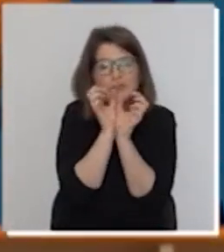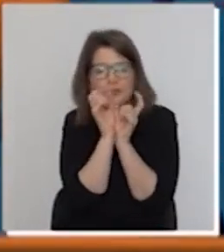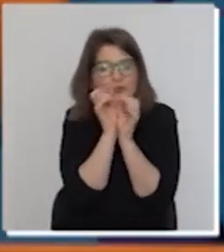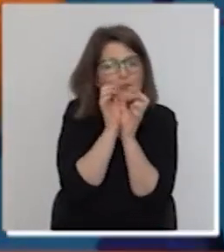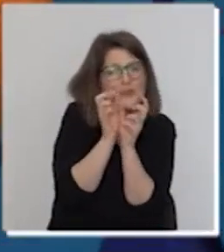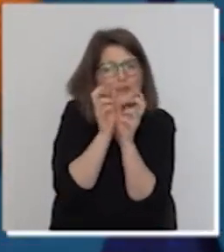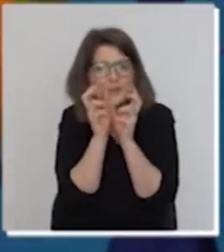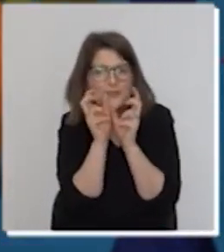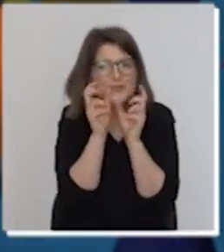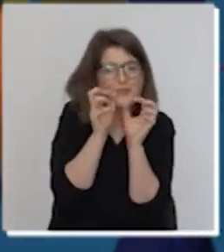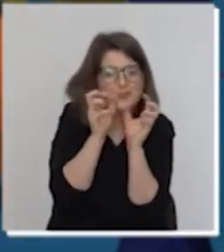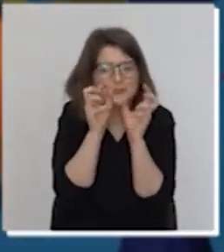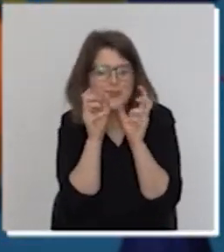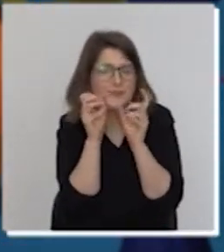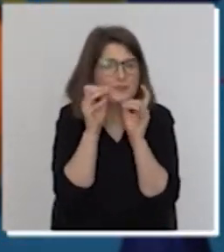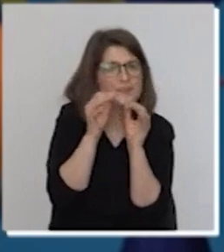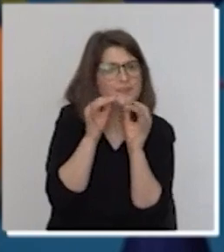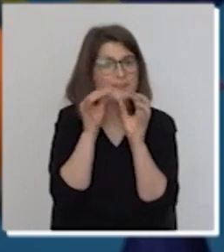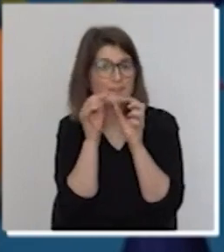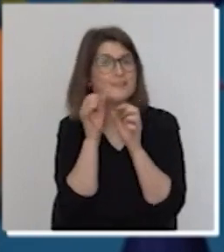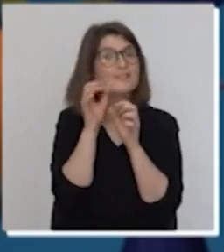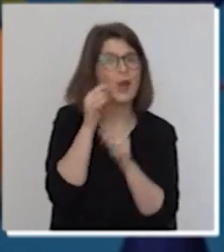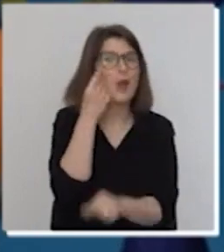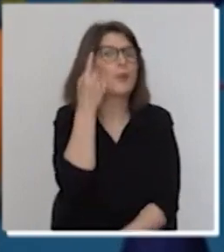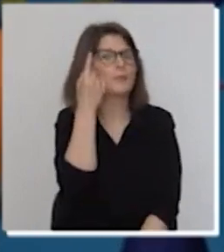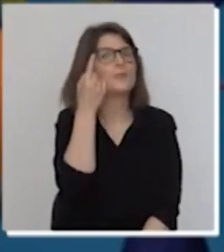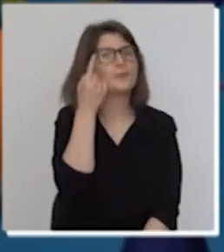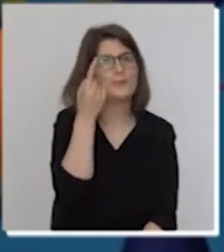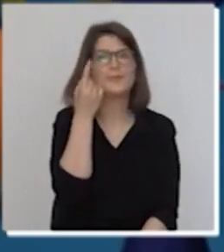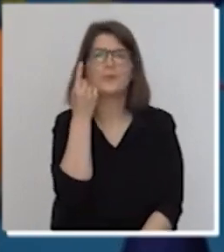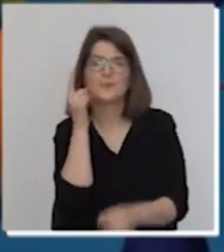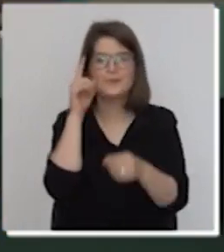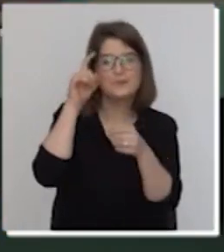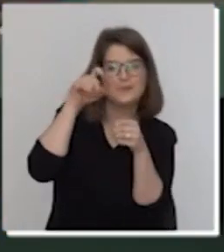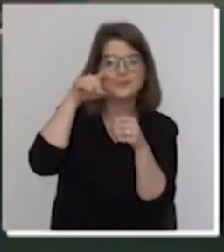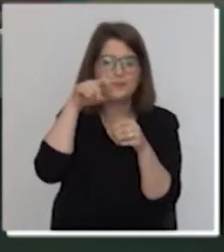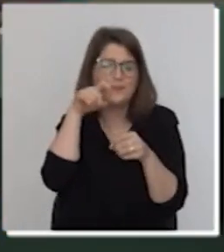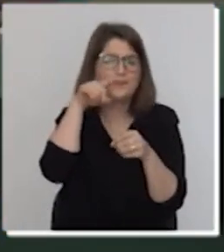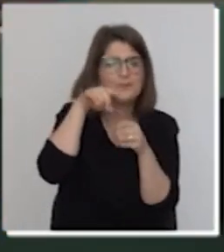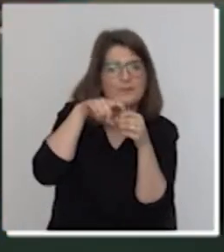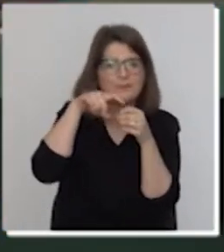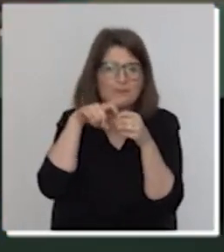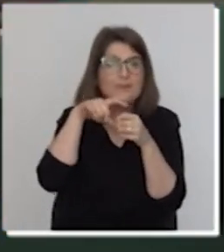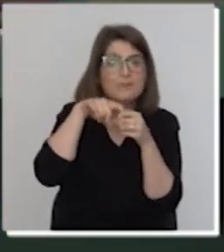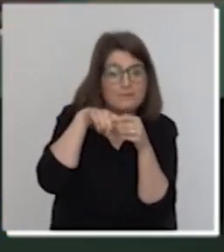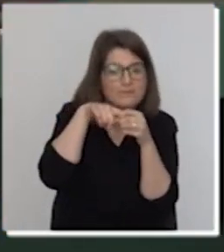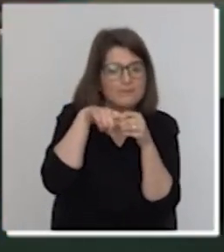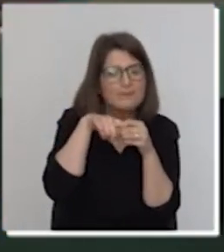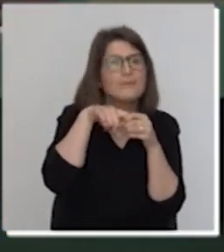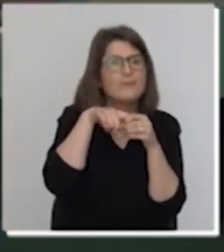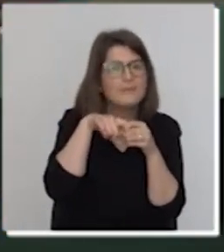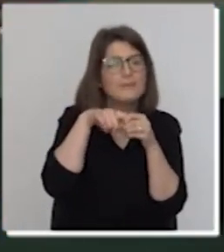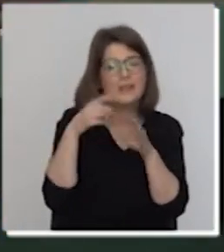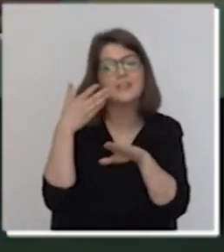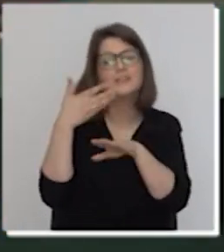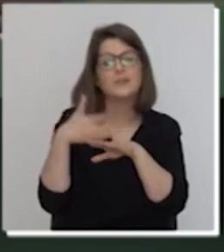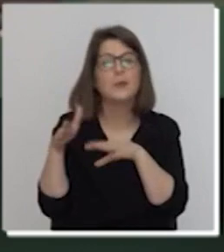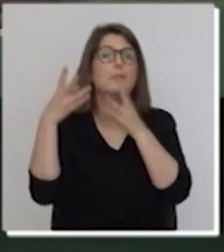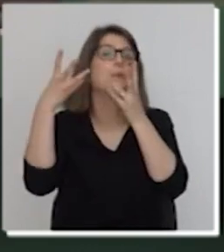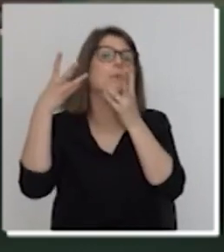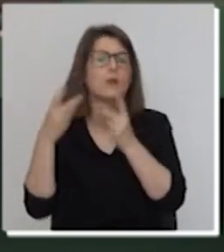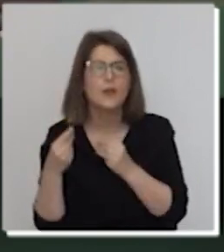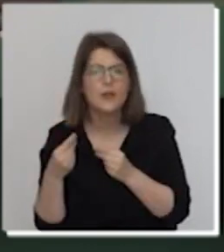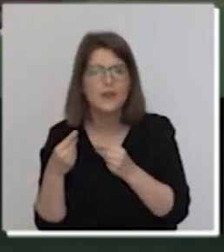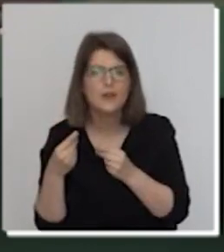andando devagar, uma entrou no formigueiro, quantas restam para